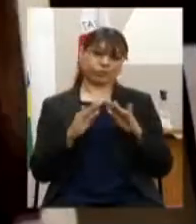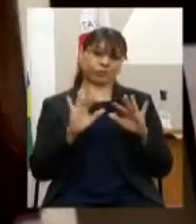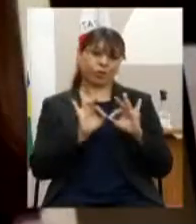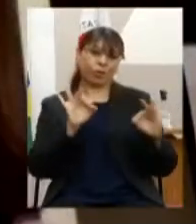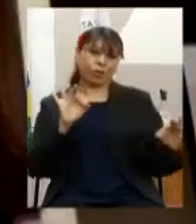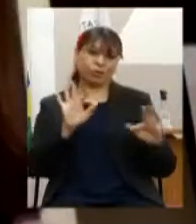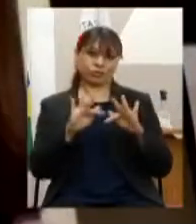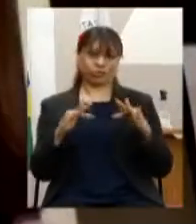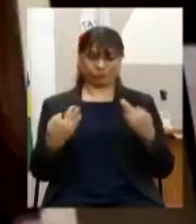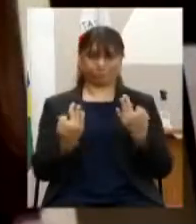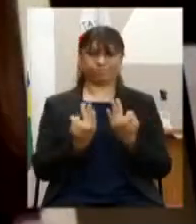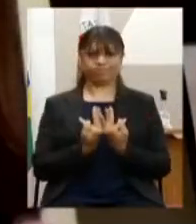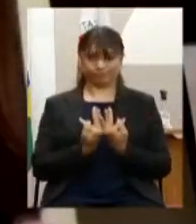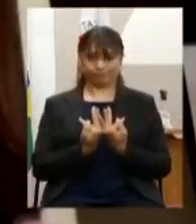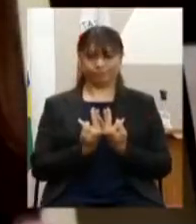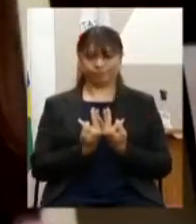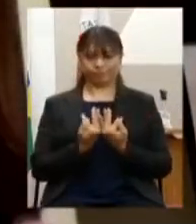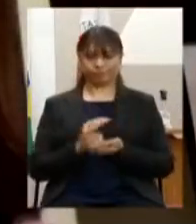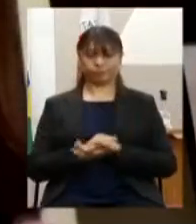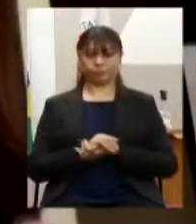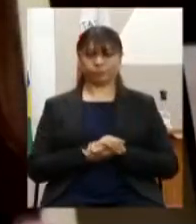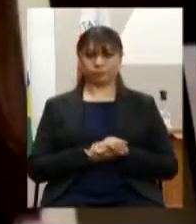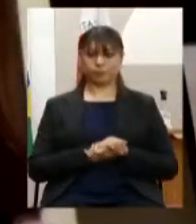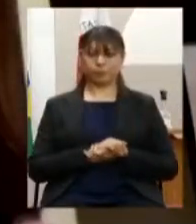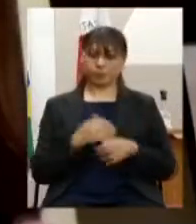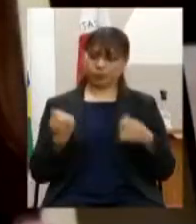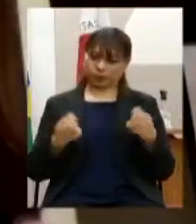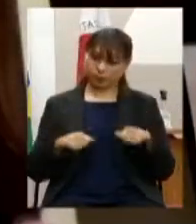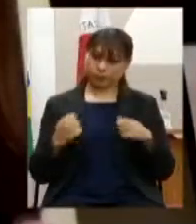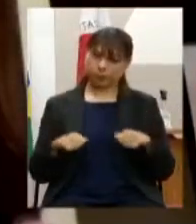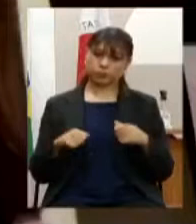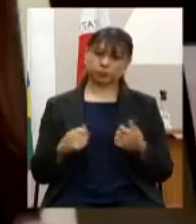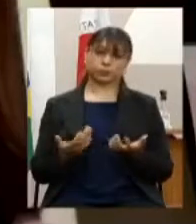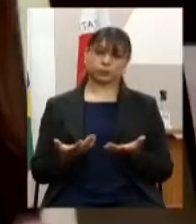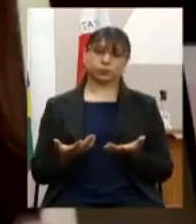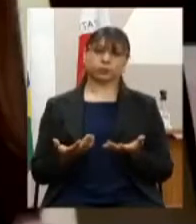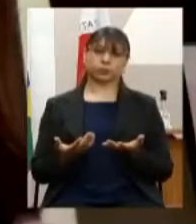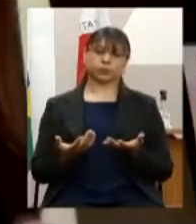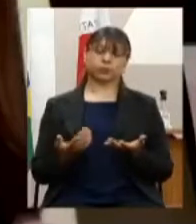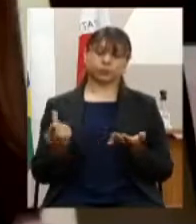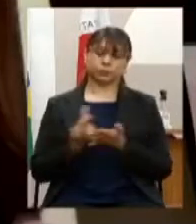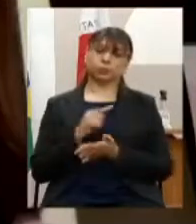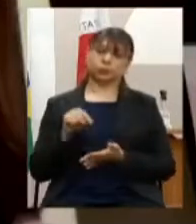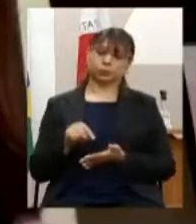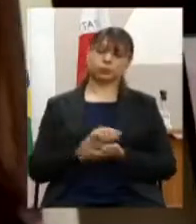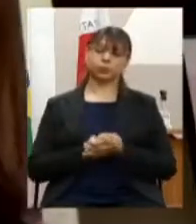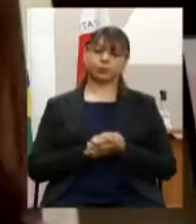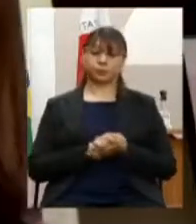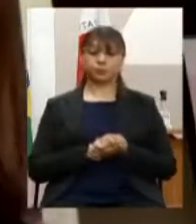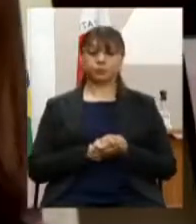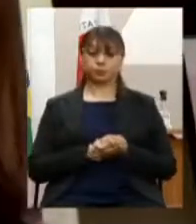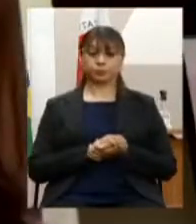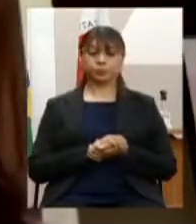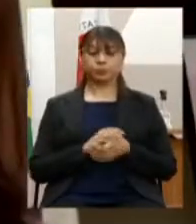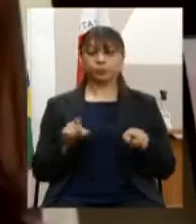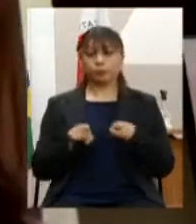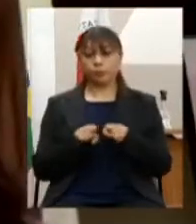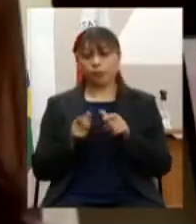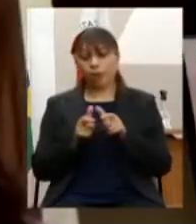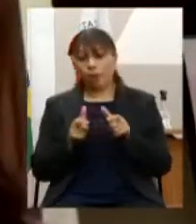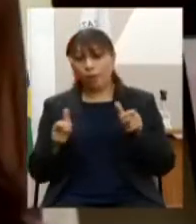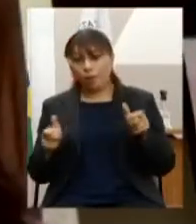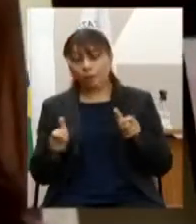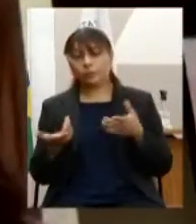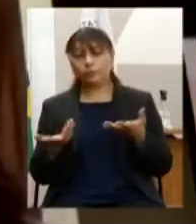famílias então é preciso que isso seja efetivado e também ampliar a